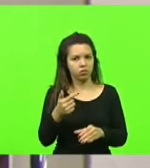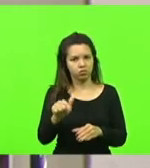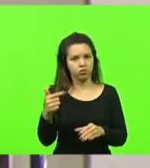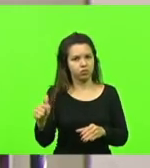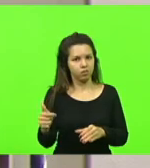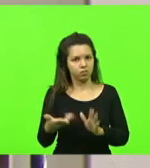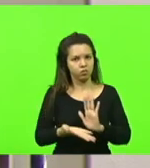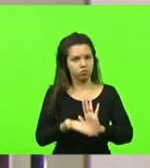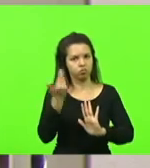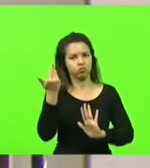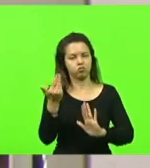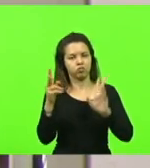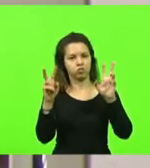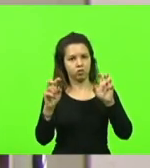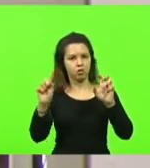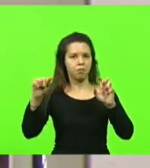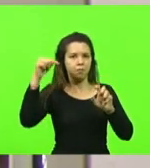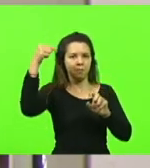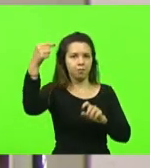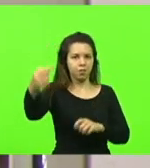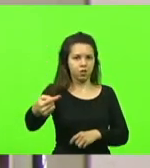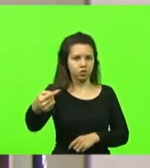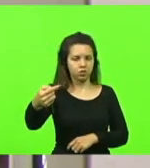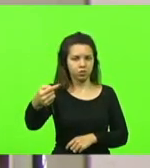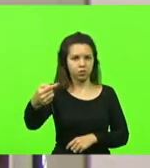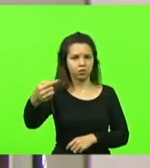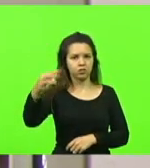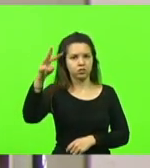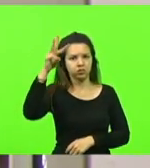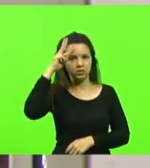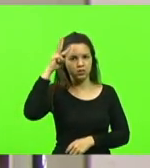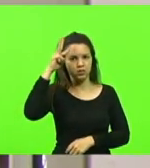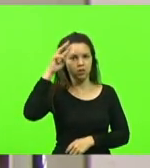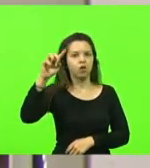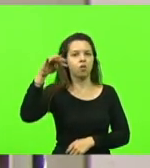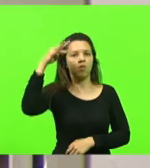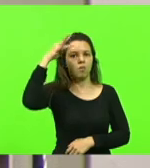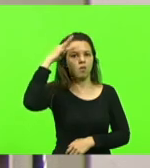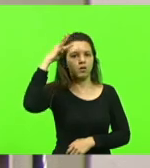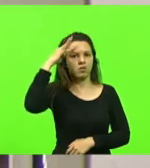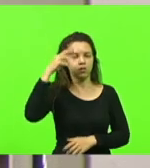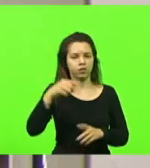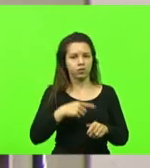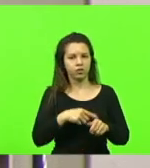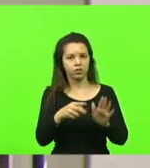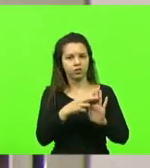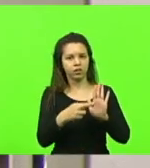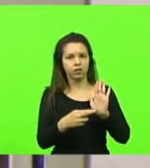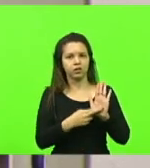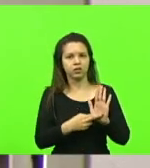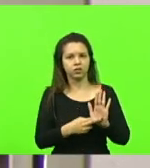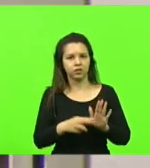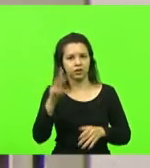requerimento e pauta ele para a próxima terça-feira, quarta-feira, no horário regimental, terça-feriado.